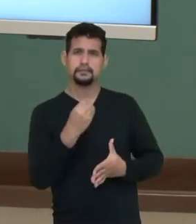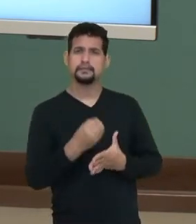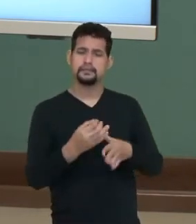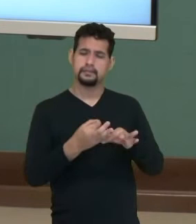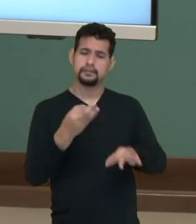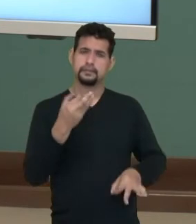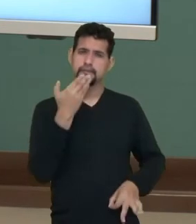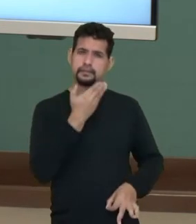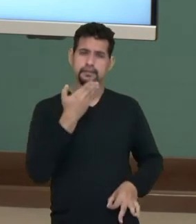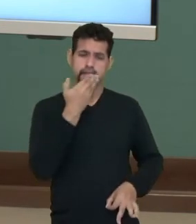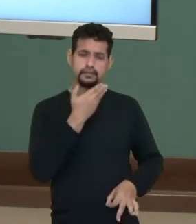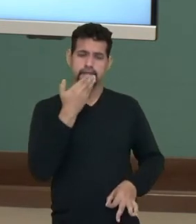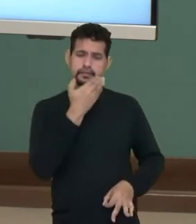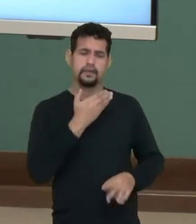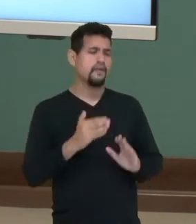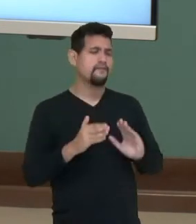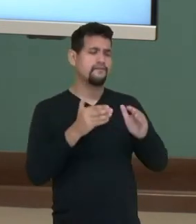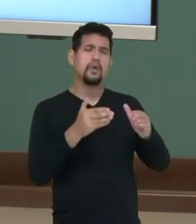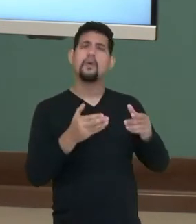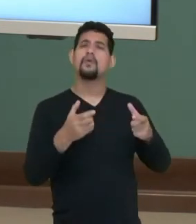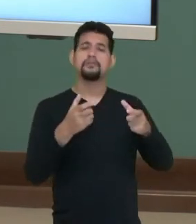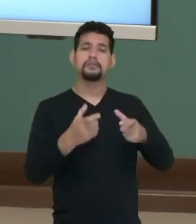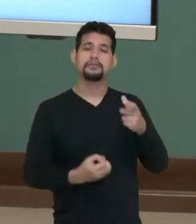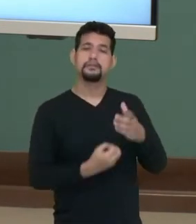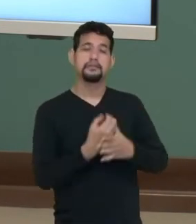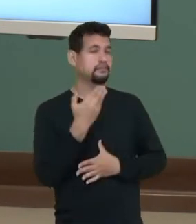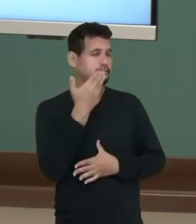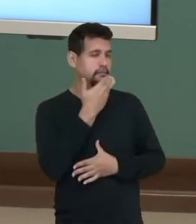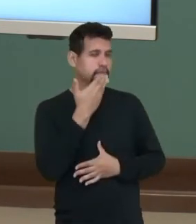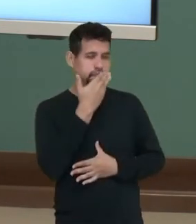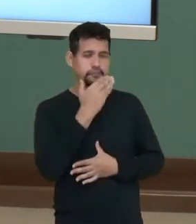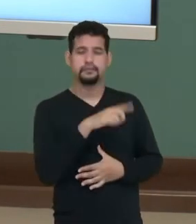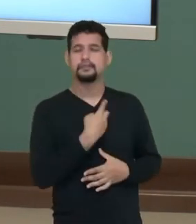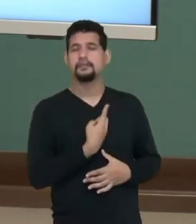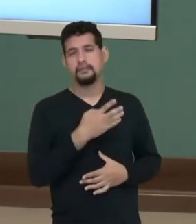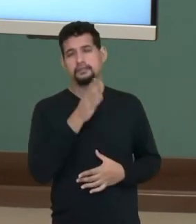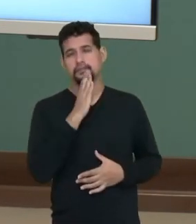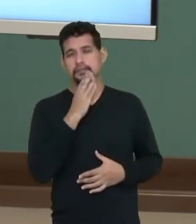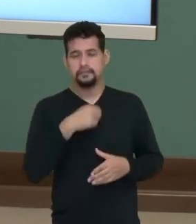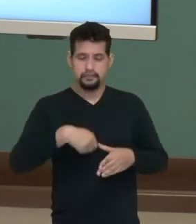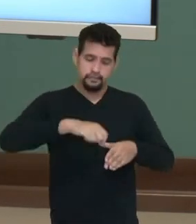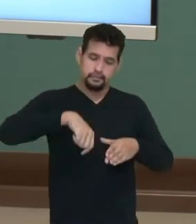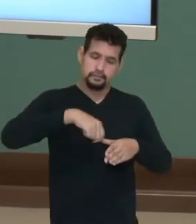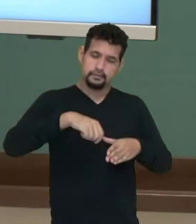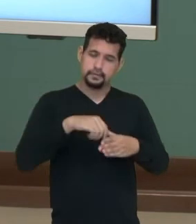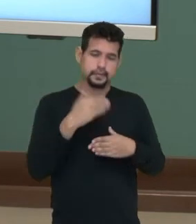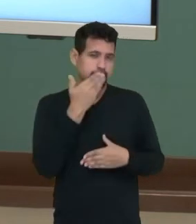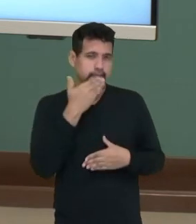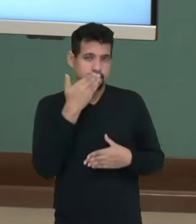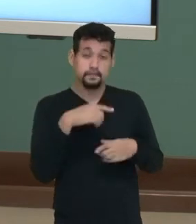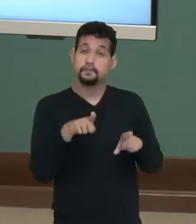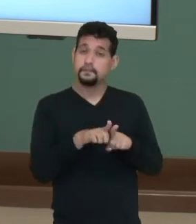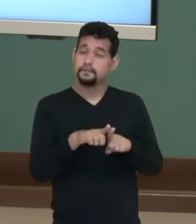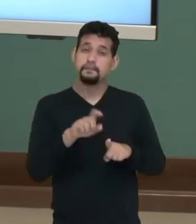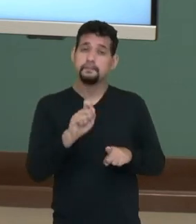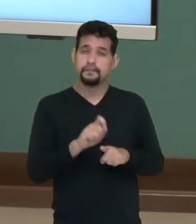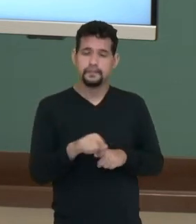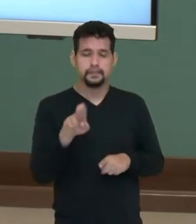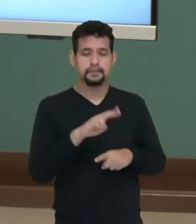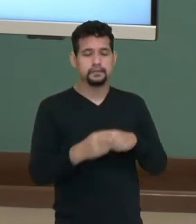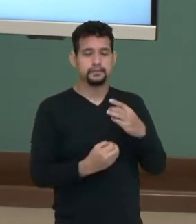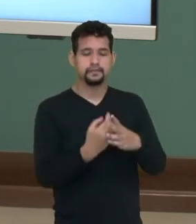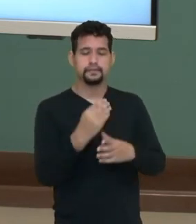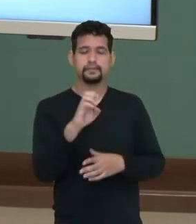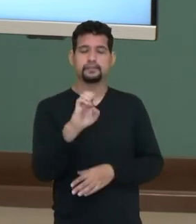-açúcar é voltada tanto para a produção do açúcar, que a gente conhece aí para adoçar os alimentos, como também para a produção de